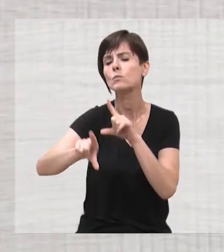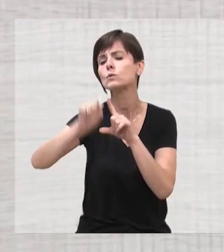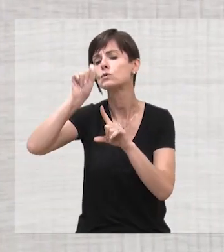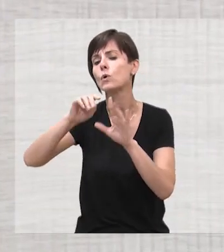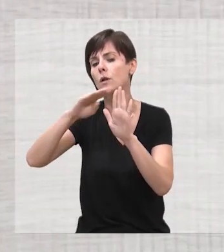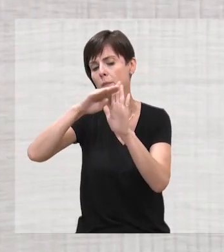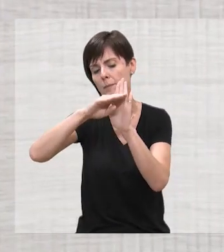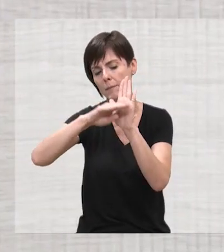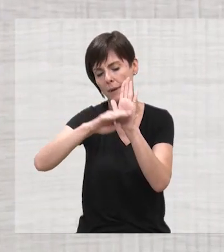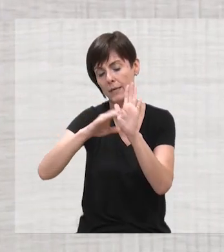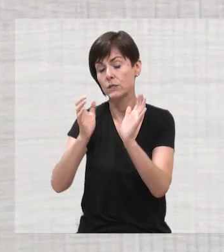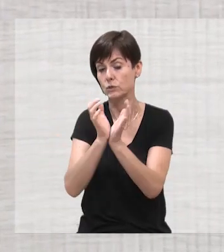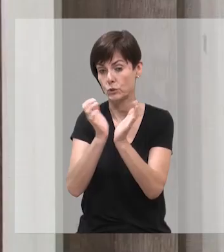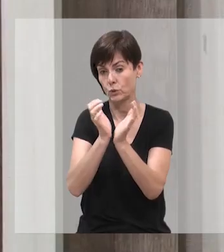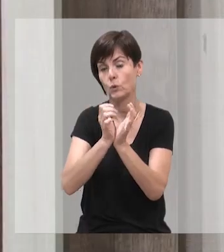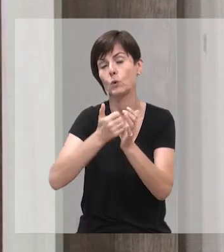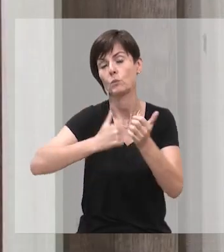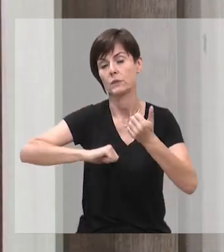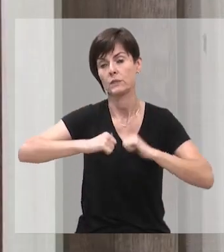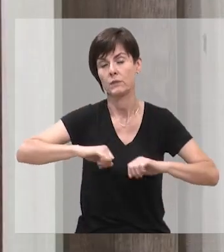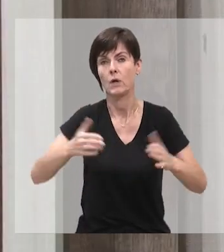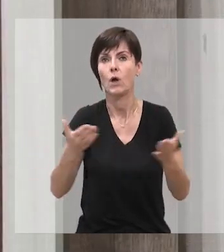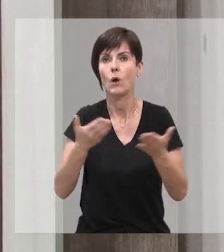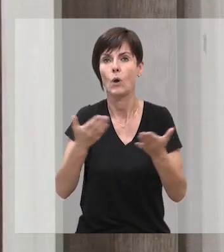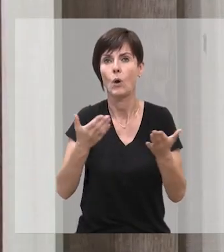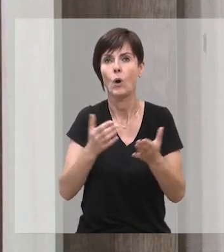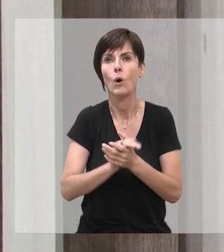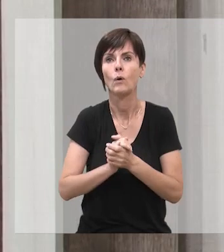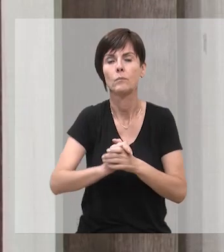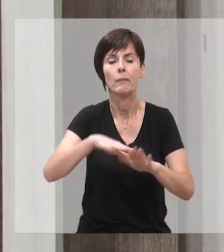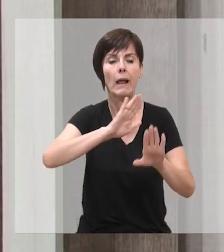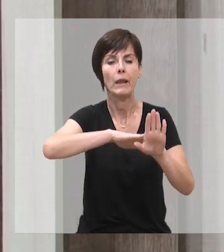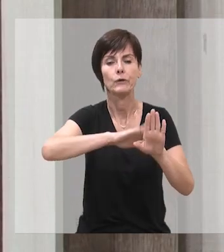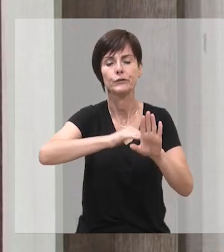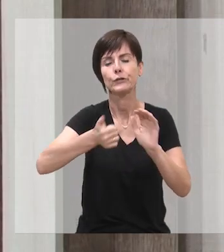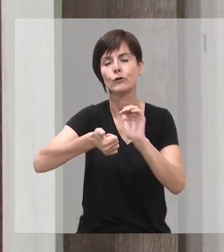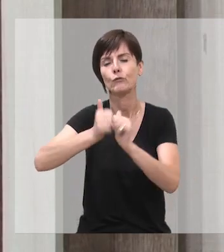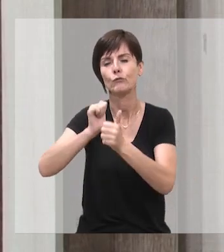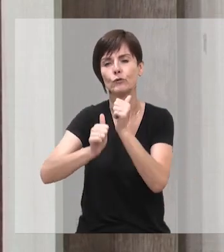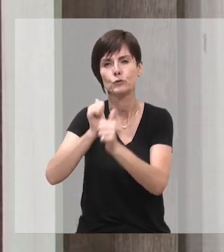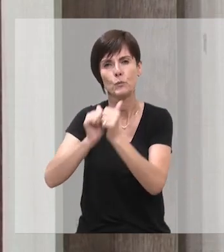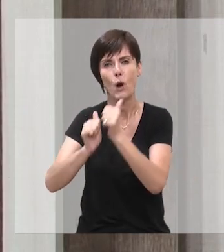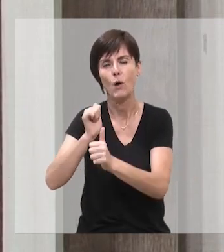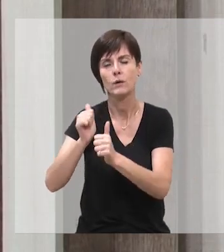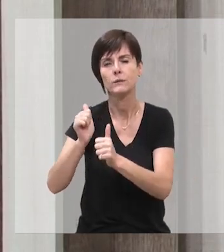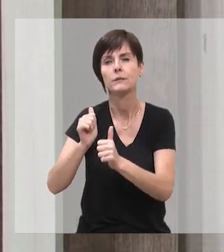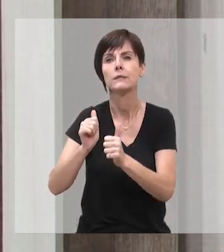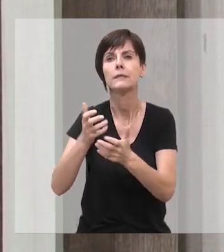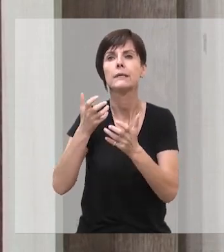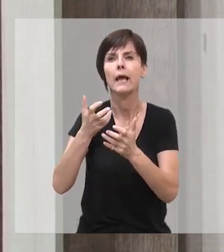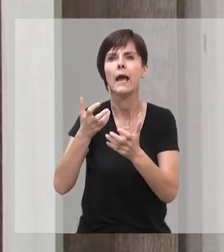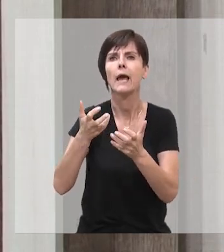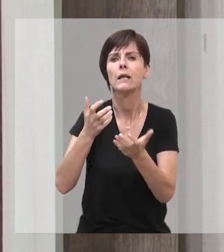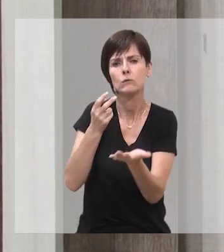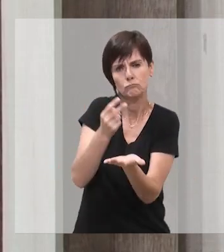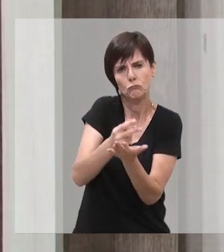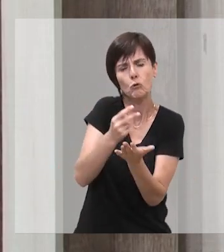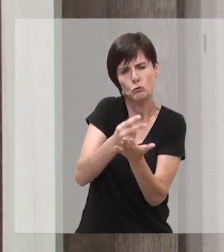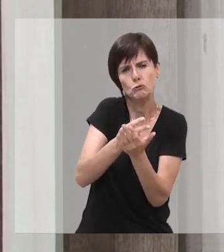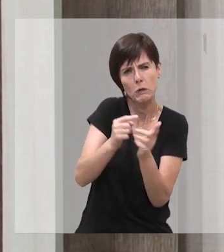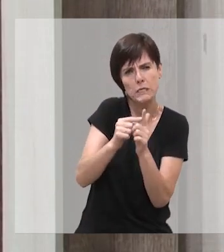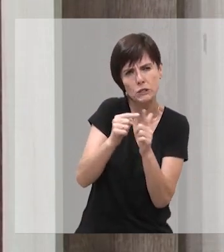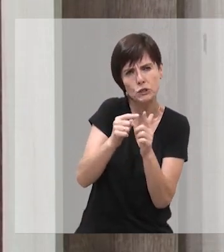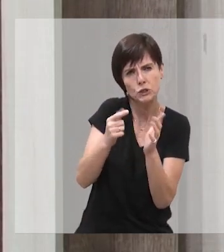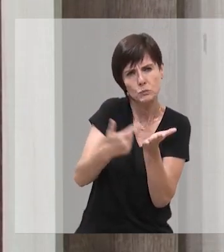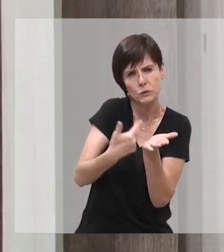tu escalas esse time aqui, digamos, pegando uma analogia do futebol, vocês pretendem daqui a pouco